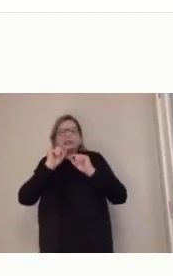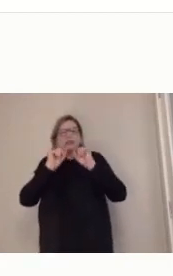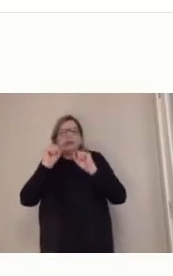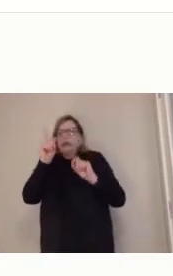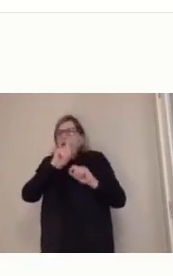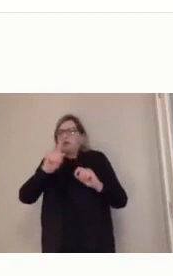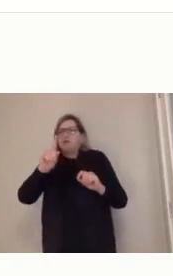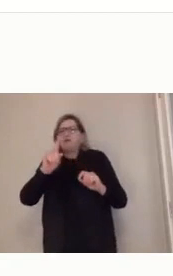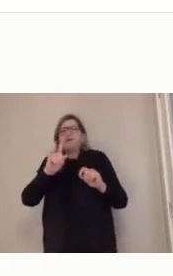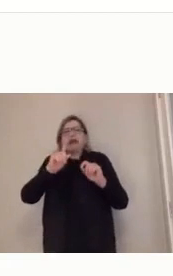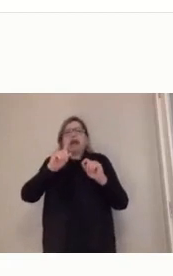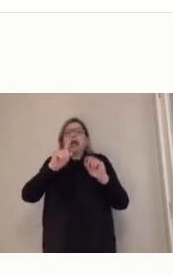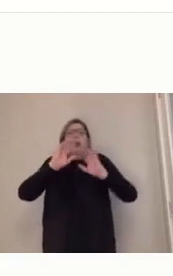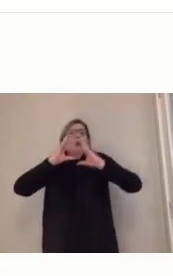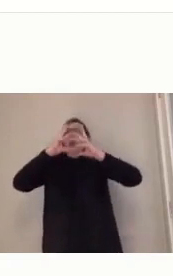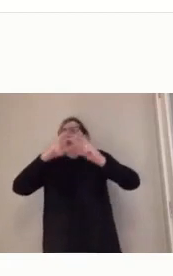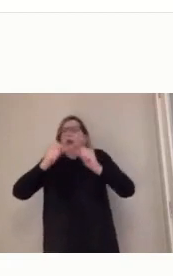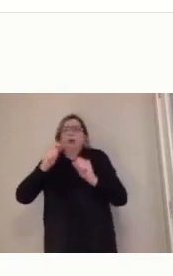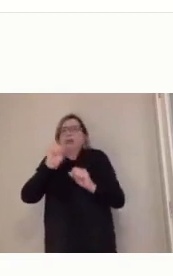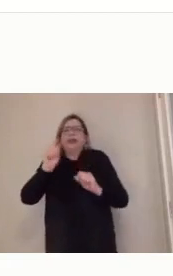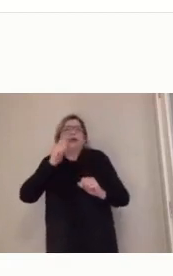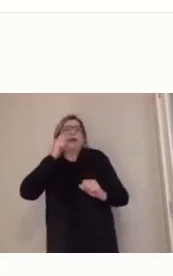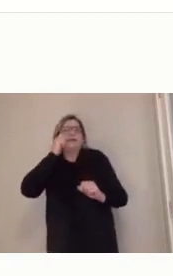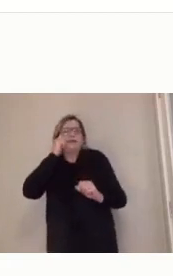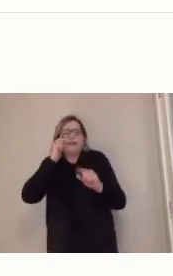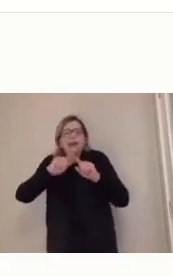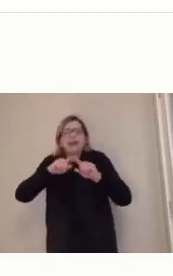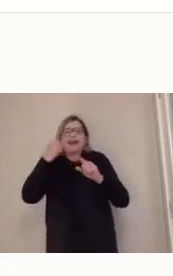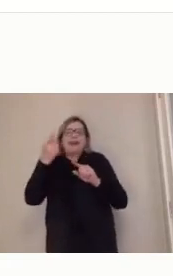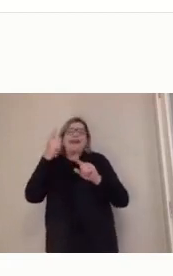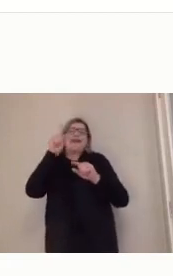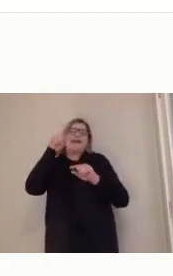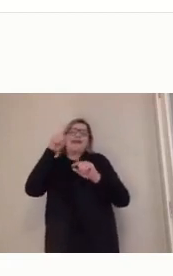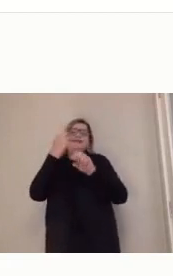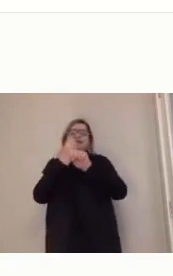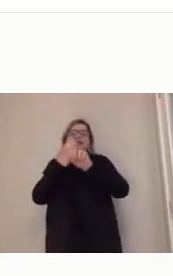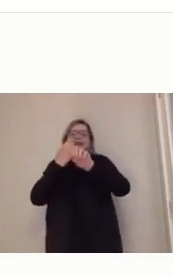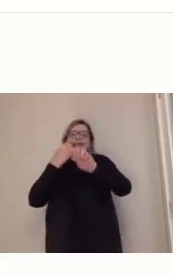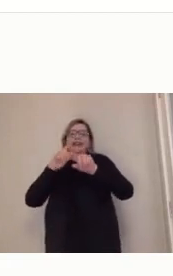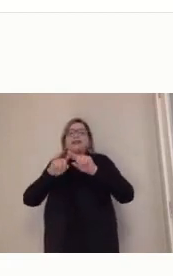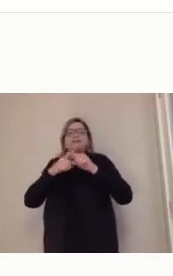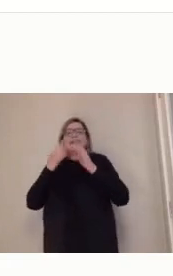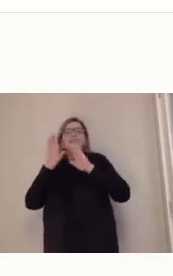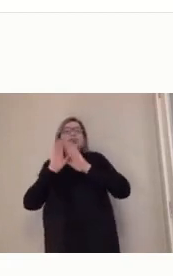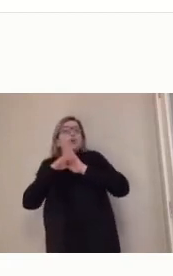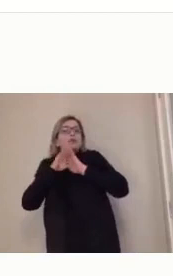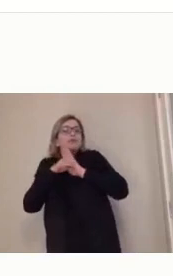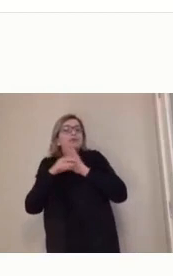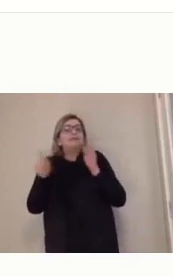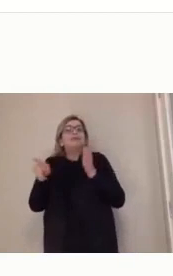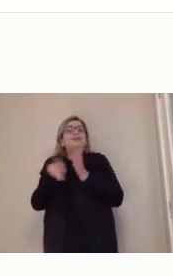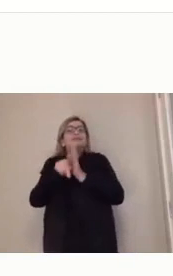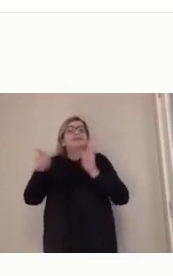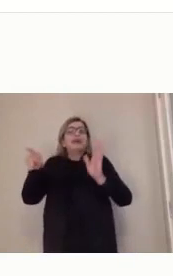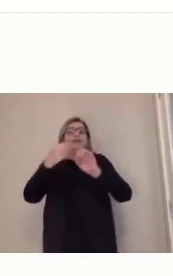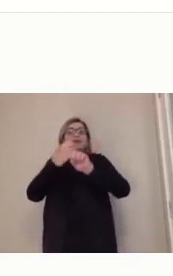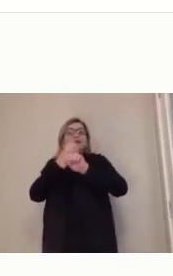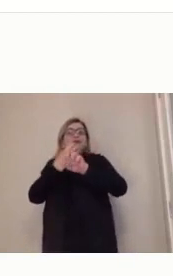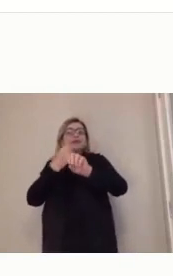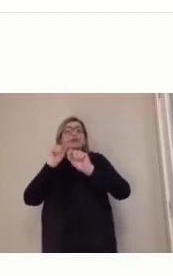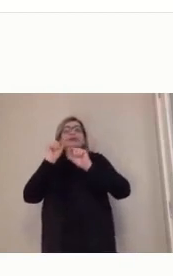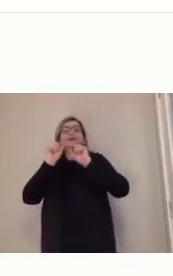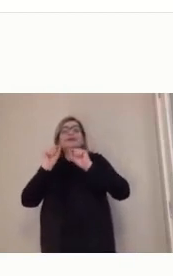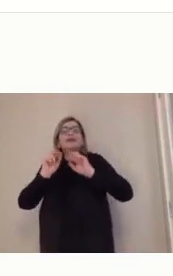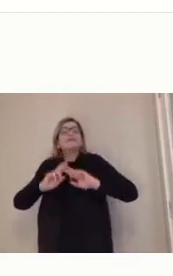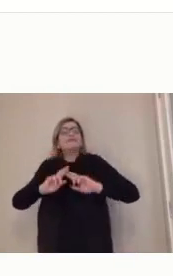à distância, mas a gente prima para a conceitualização da nossa educação à distância de uma forma bastante diferente, então, ela